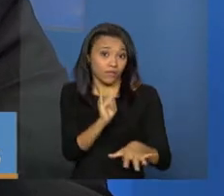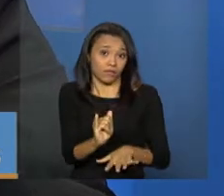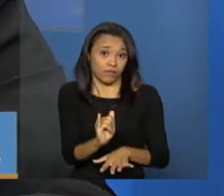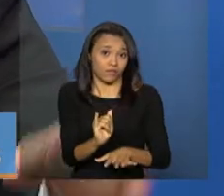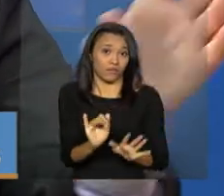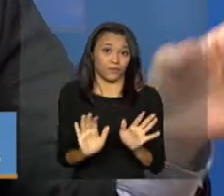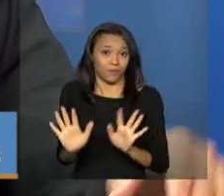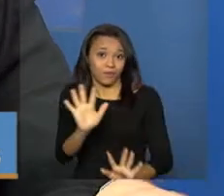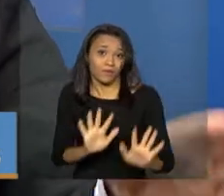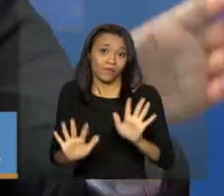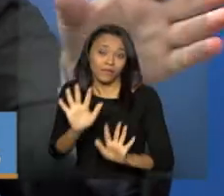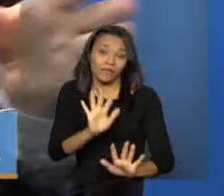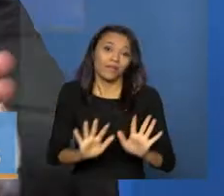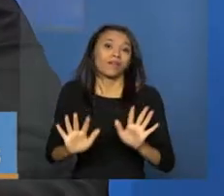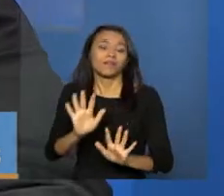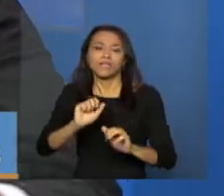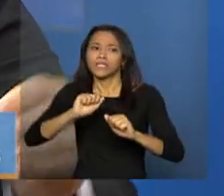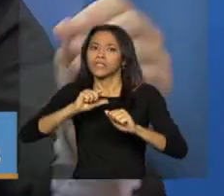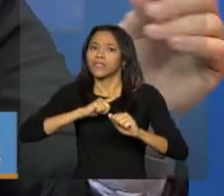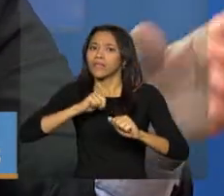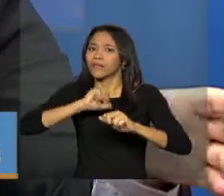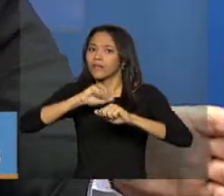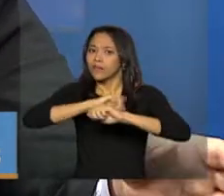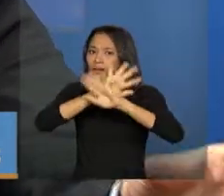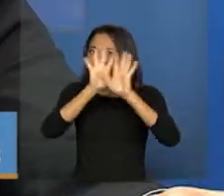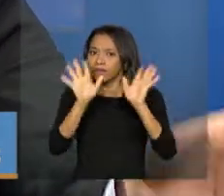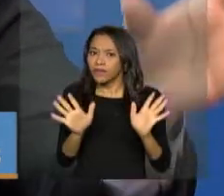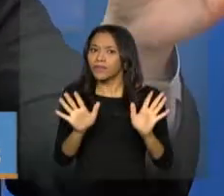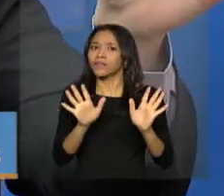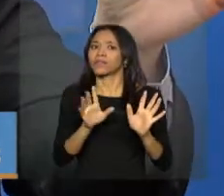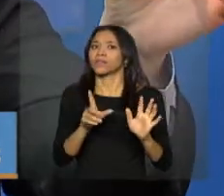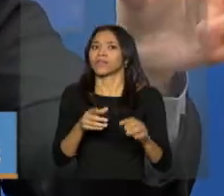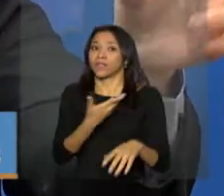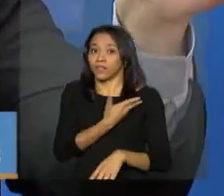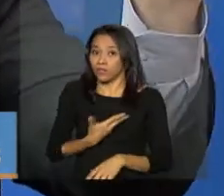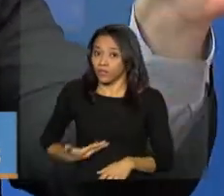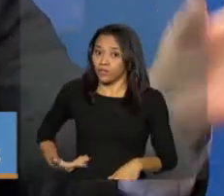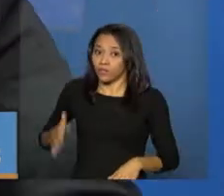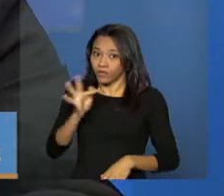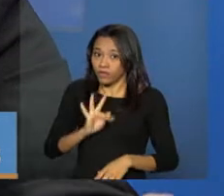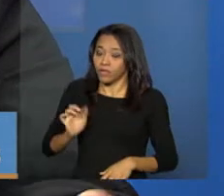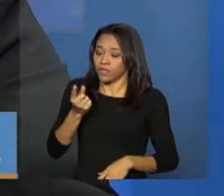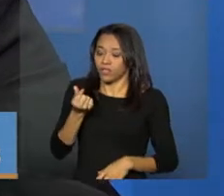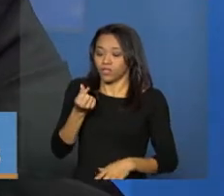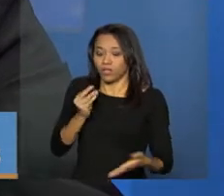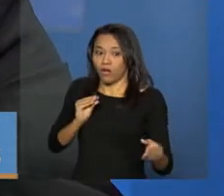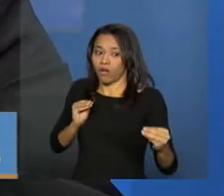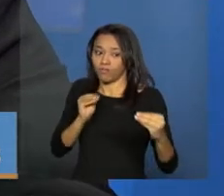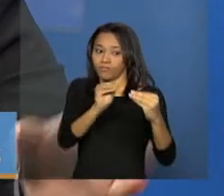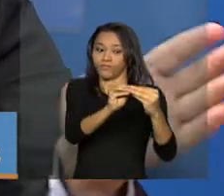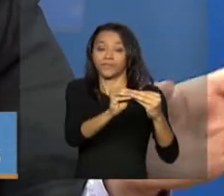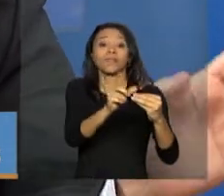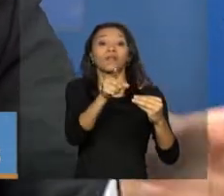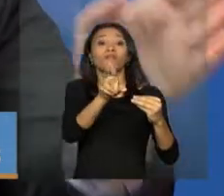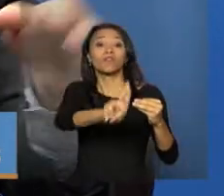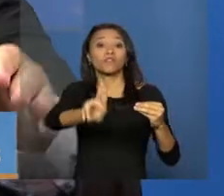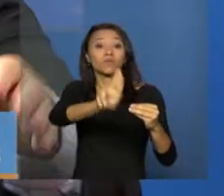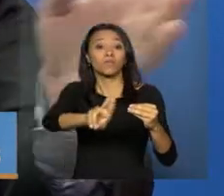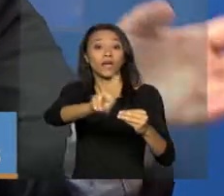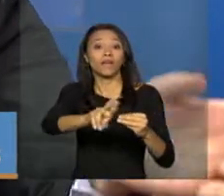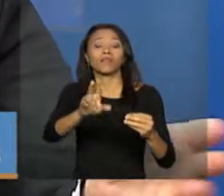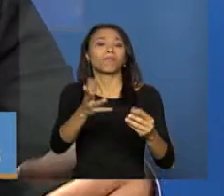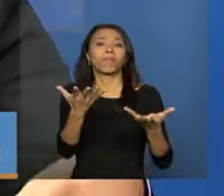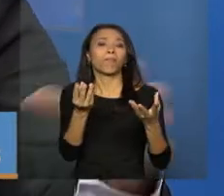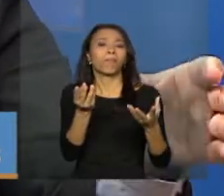antes com relação à separação, deixar claro no processo de pagamento que o recurso da União está custeando a gratificação ou se ele está custeando mais